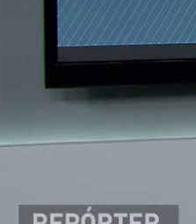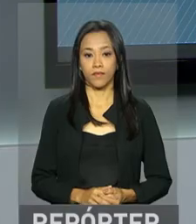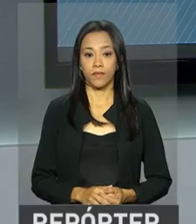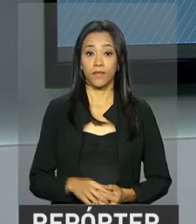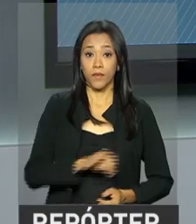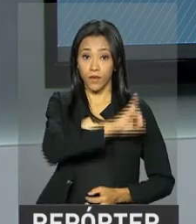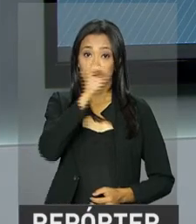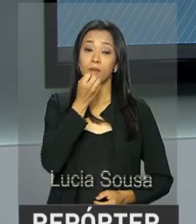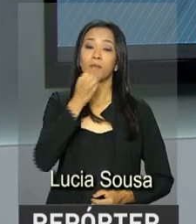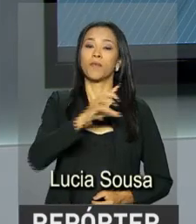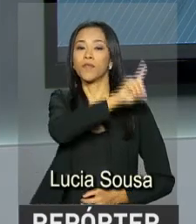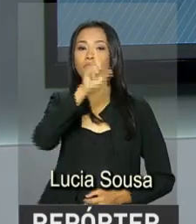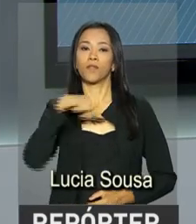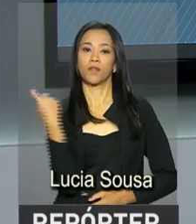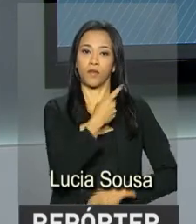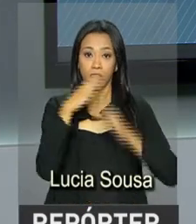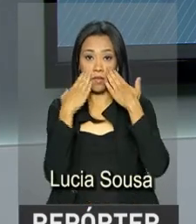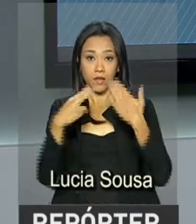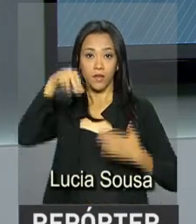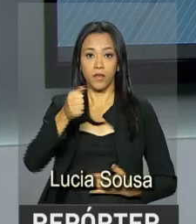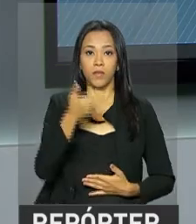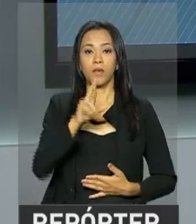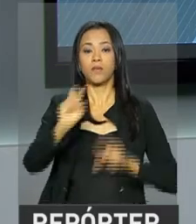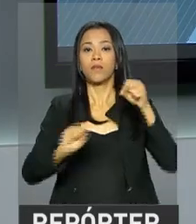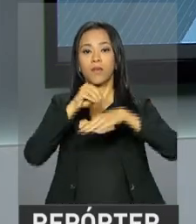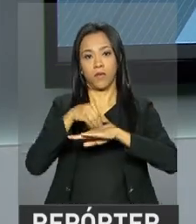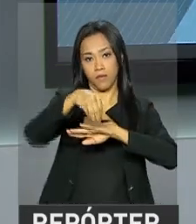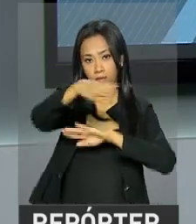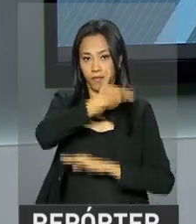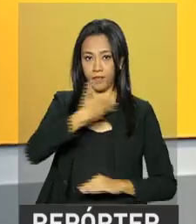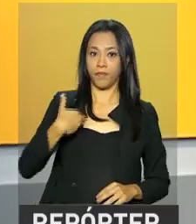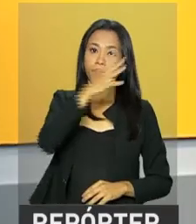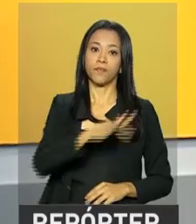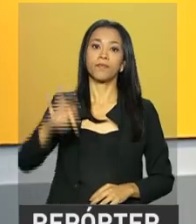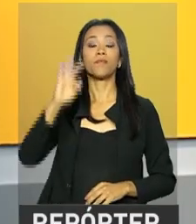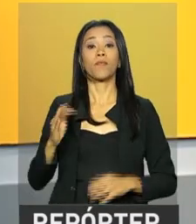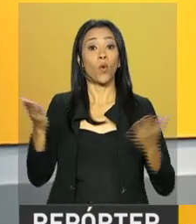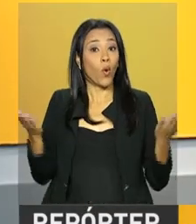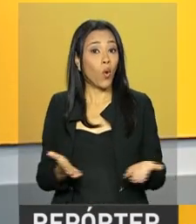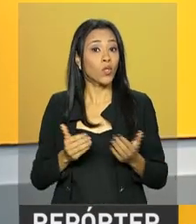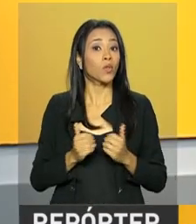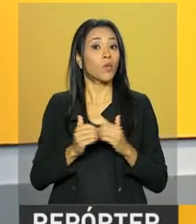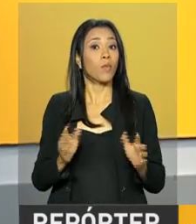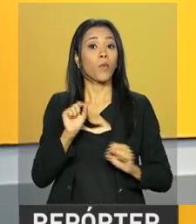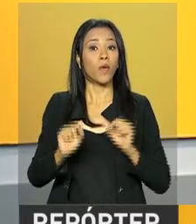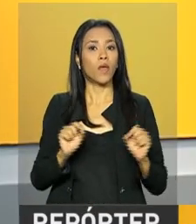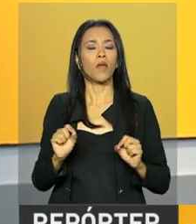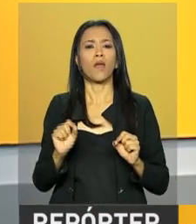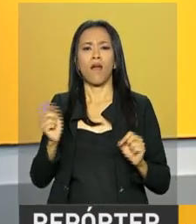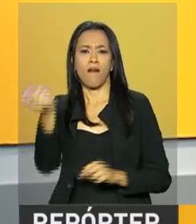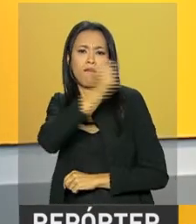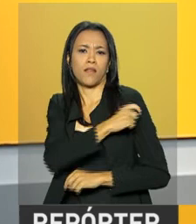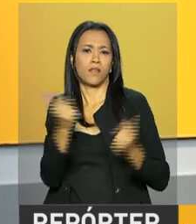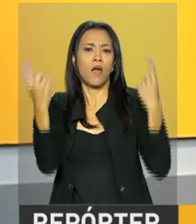Olá, bom dia! Estamos de volta com o Repórter NBR e as notícias do Governo Federal. A partir de hoje, a vacina contra a